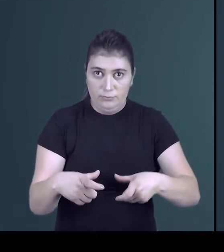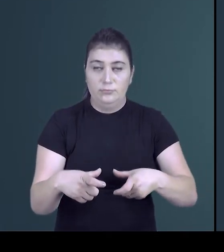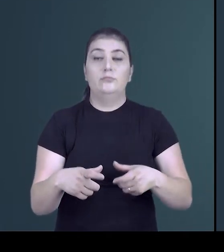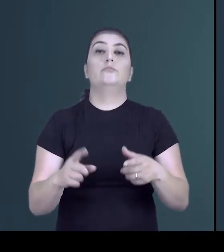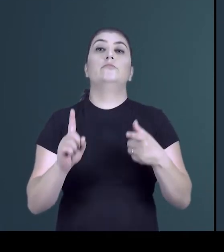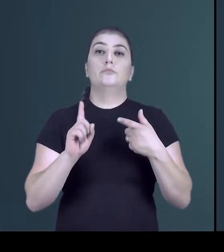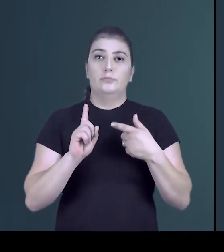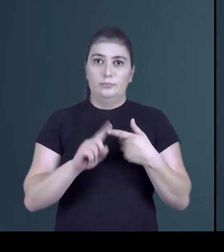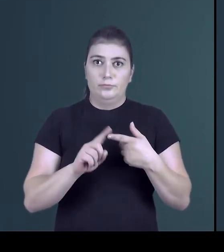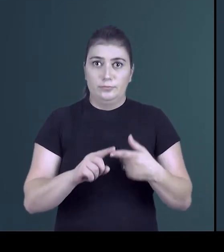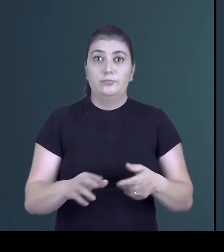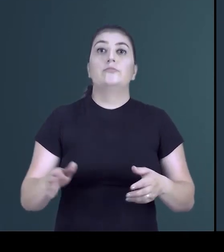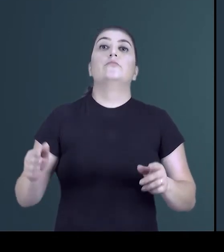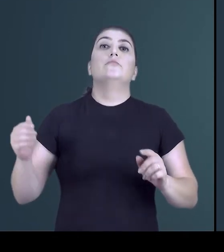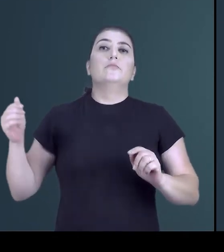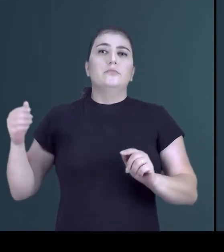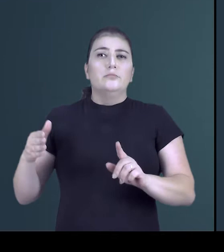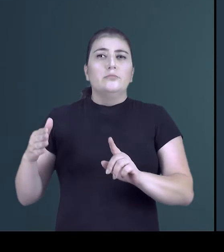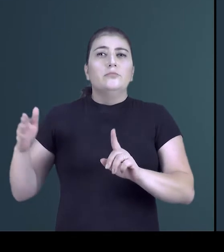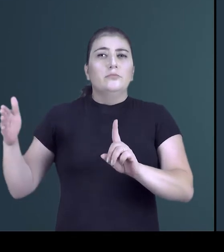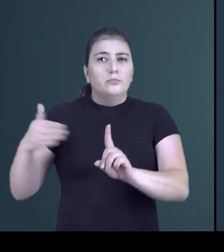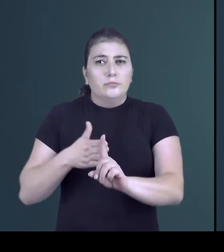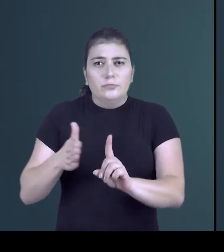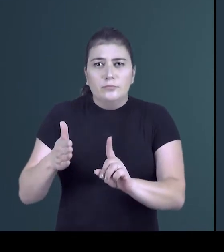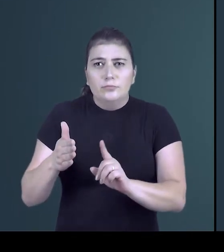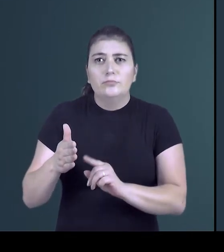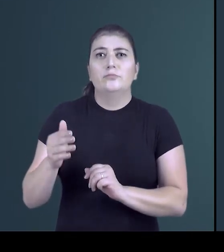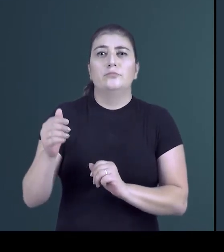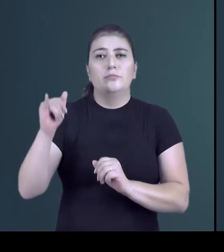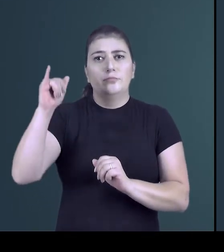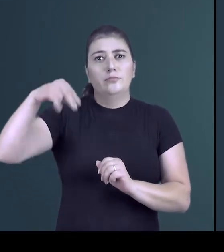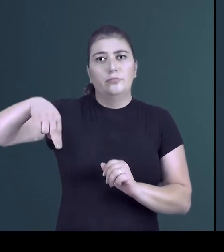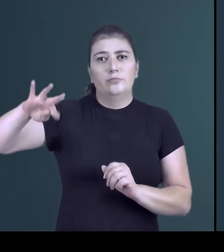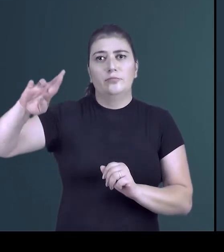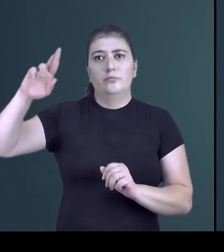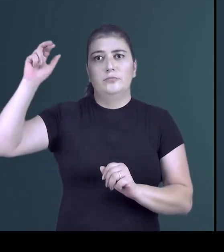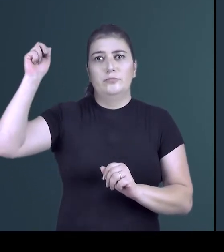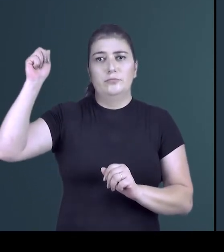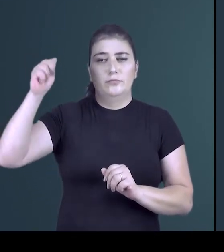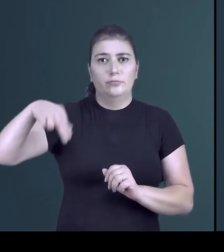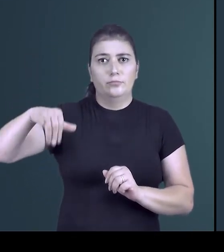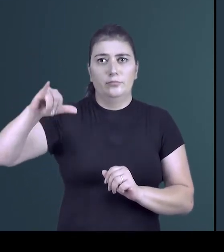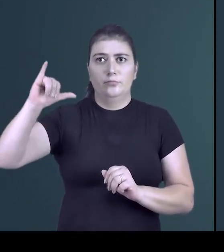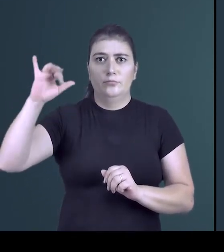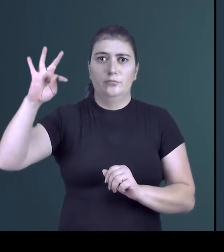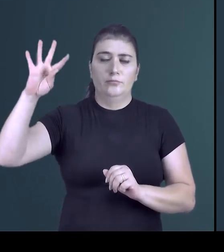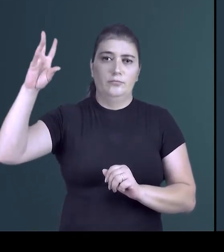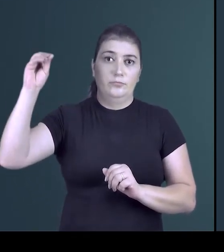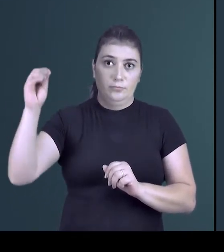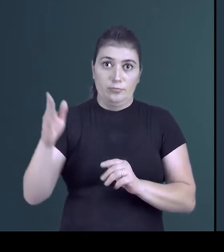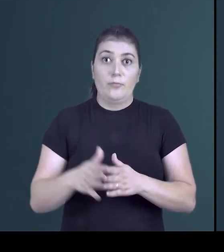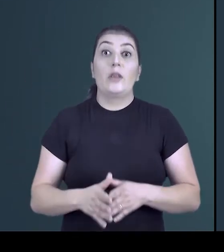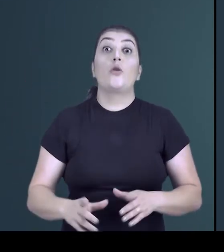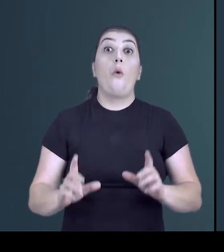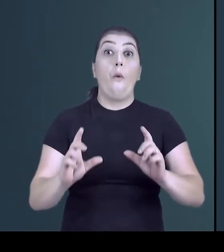passa a ser um verbo intransitivo. Nós assistimos em Curitiba. Vejamos que o verbo assistir